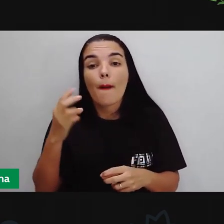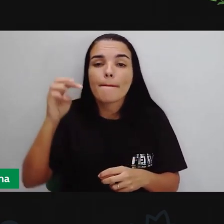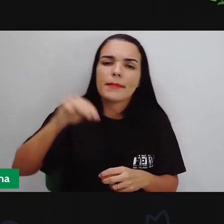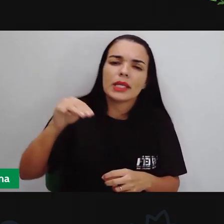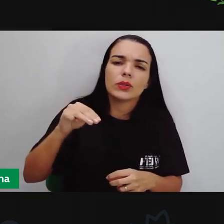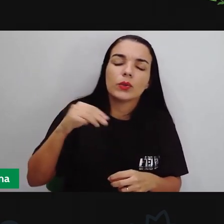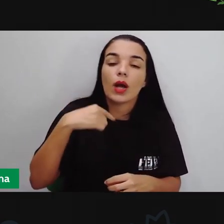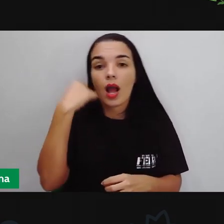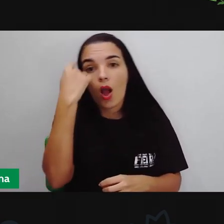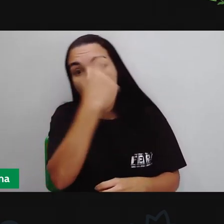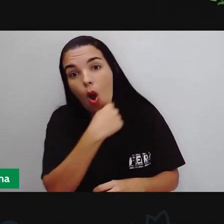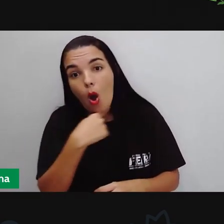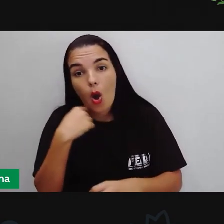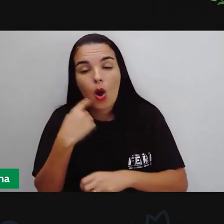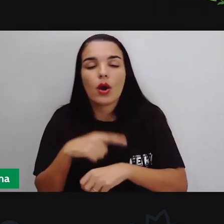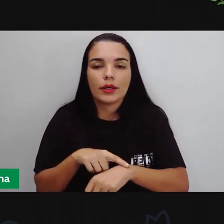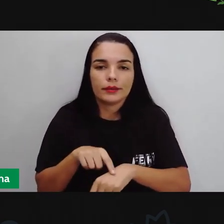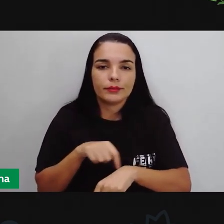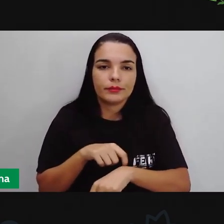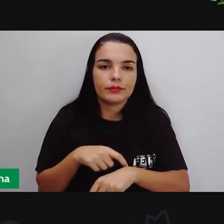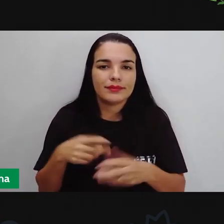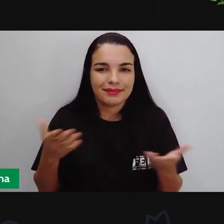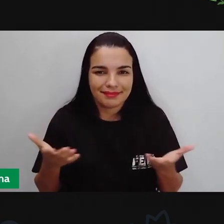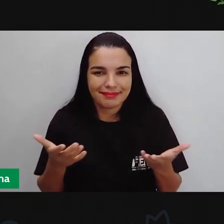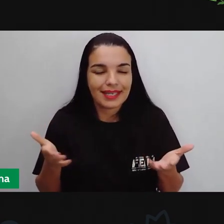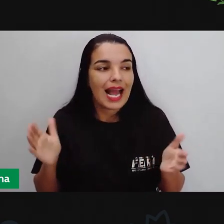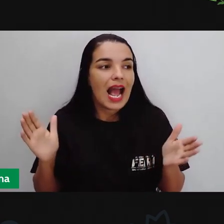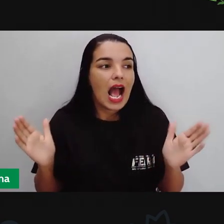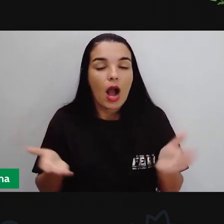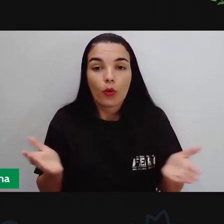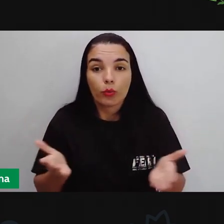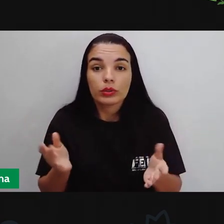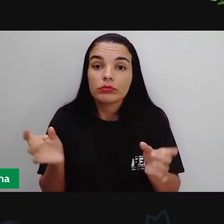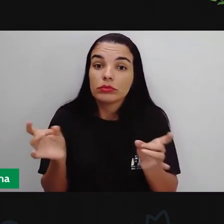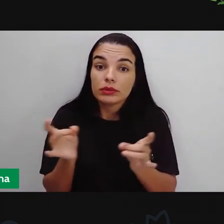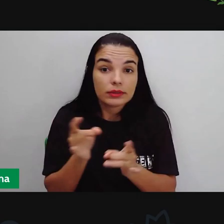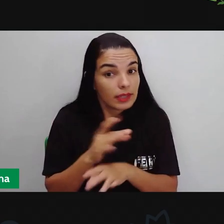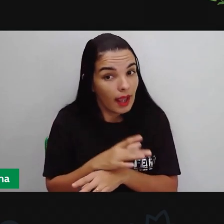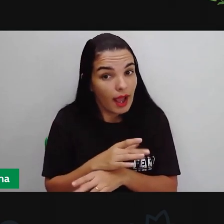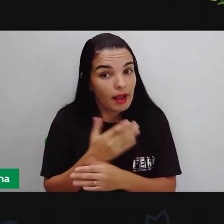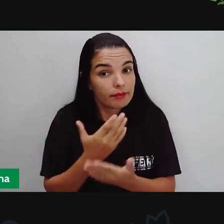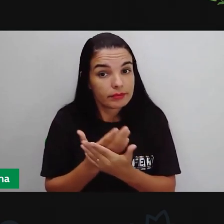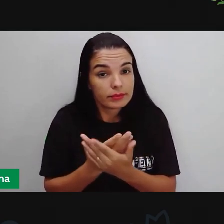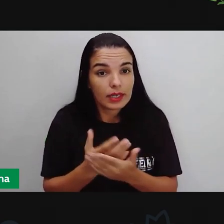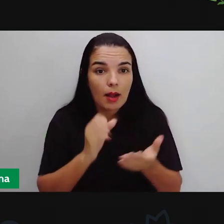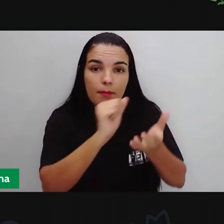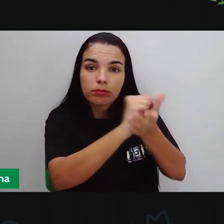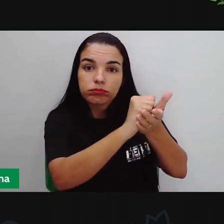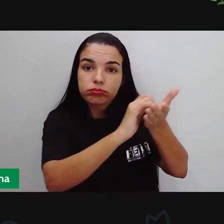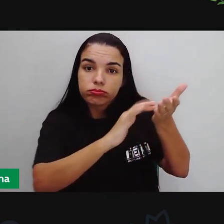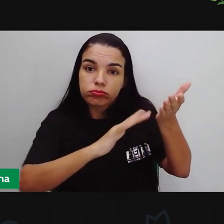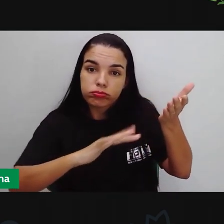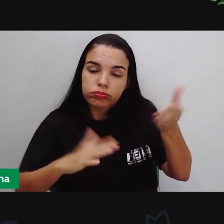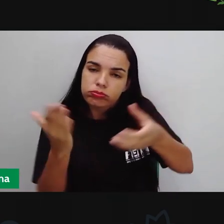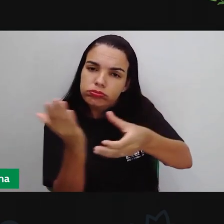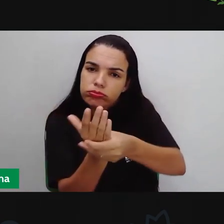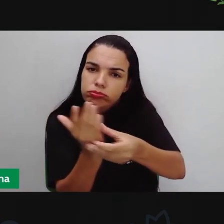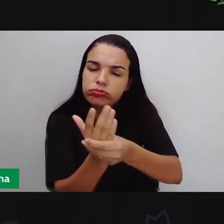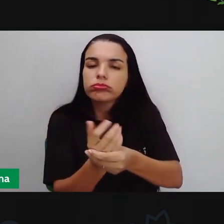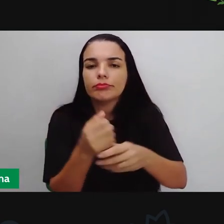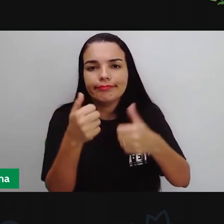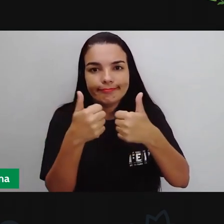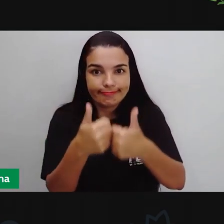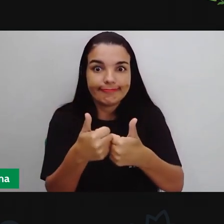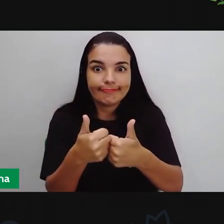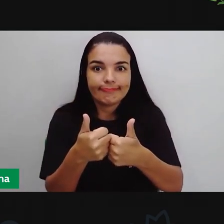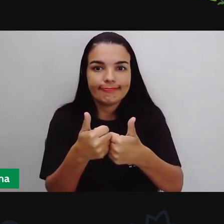minutos E assim por diante A nossa aula Ela se encerra Por aqui Peguem aí O bloco de atividades De vocês Onde tem as